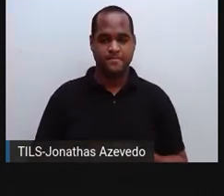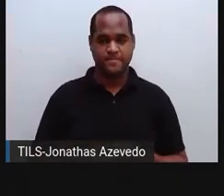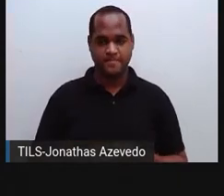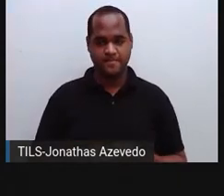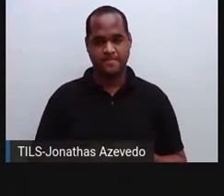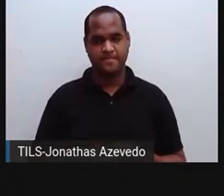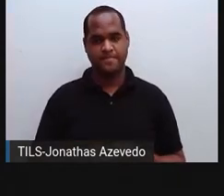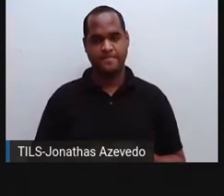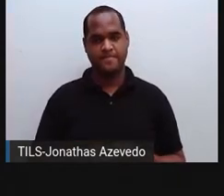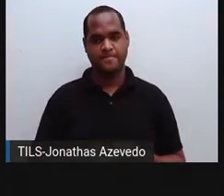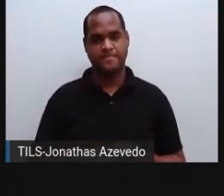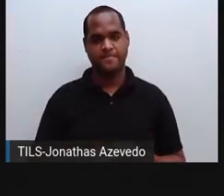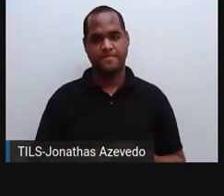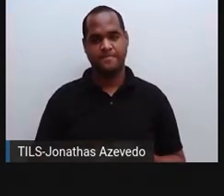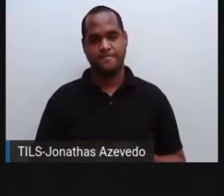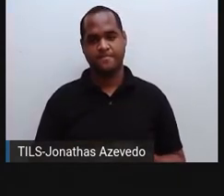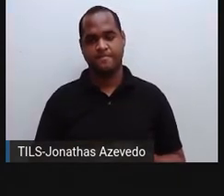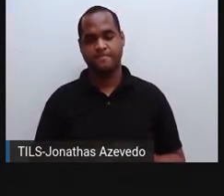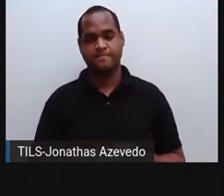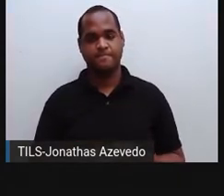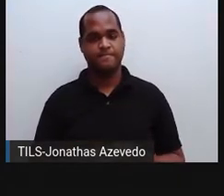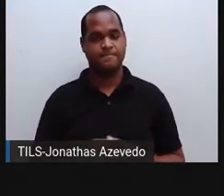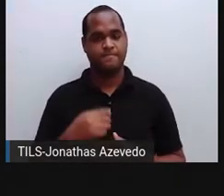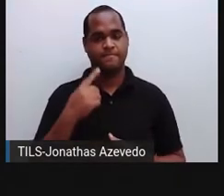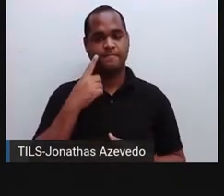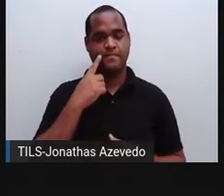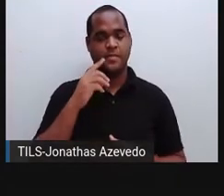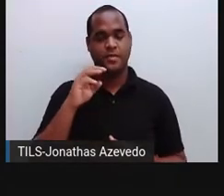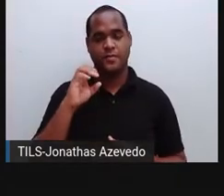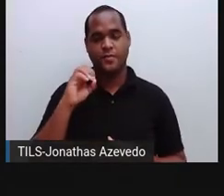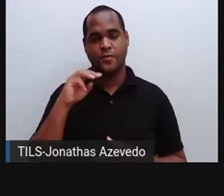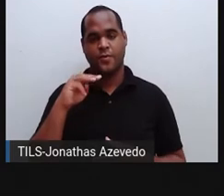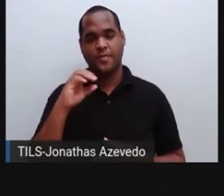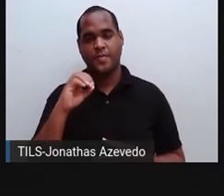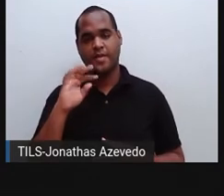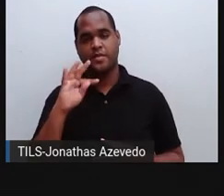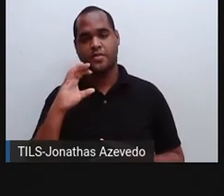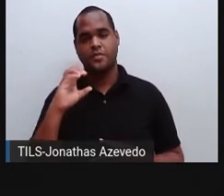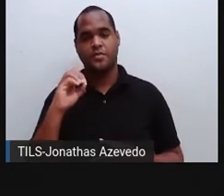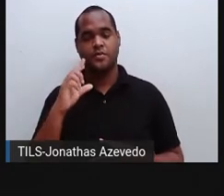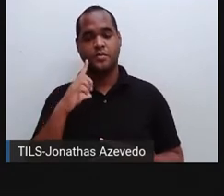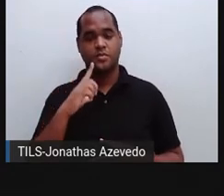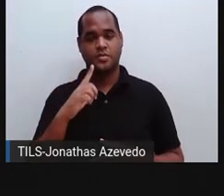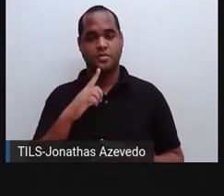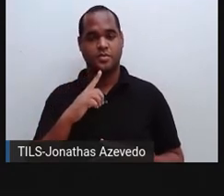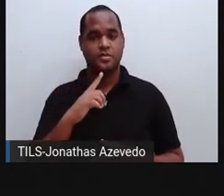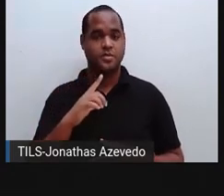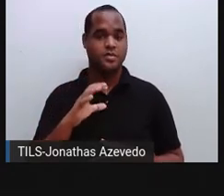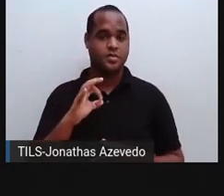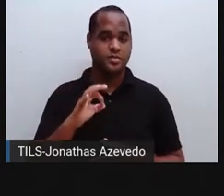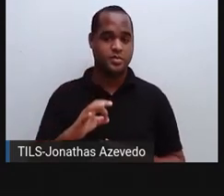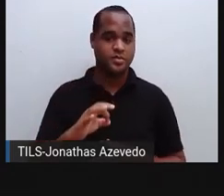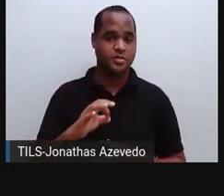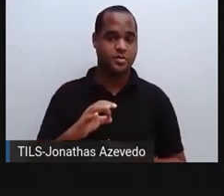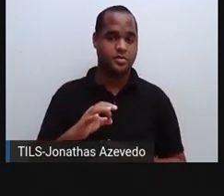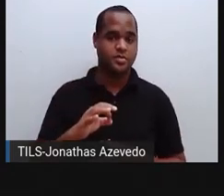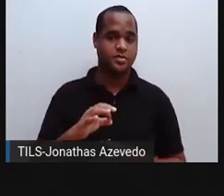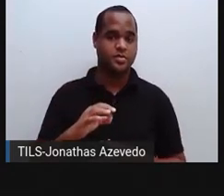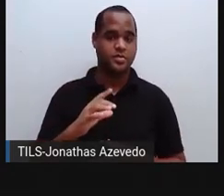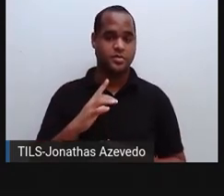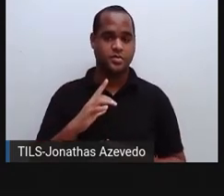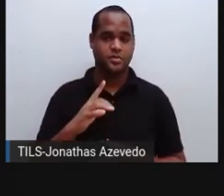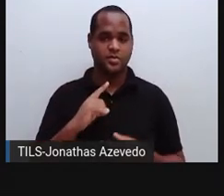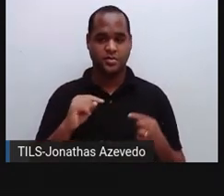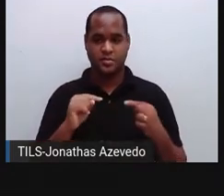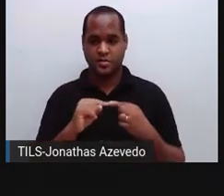Vamos tentar de novo. Somático. Quem é é o somático? Divisão do sistema nervoso